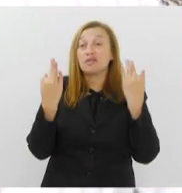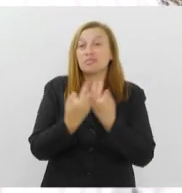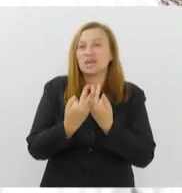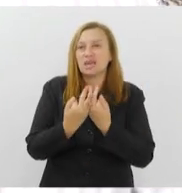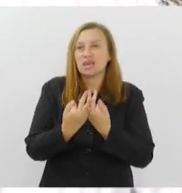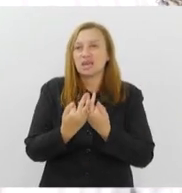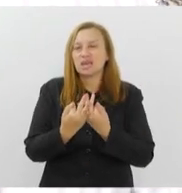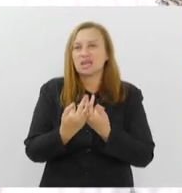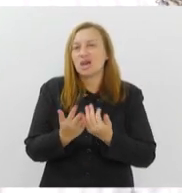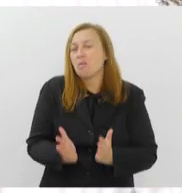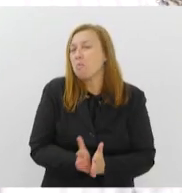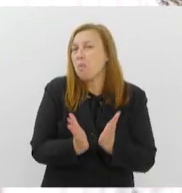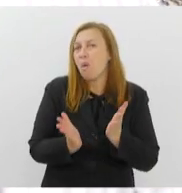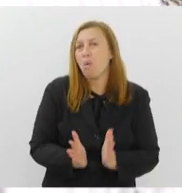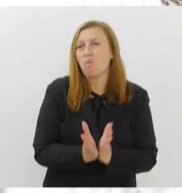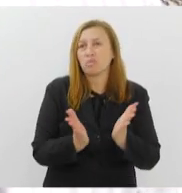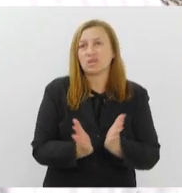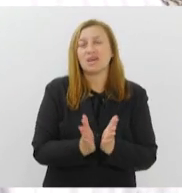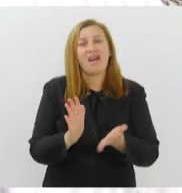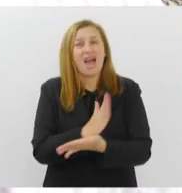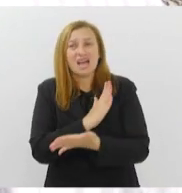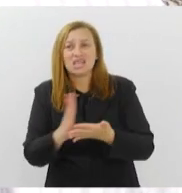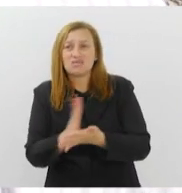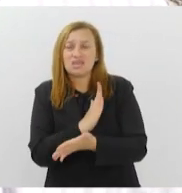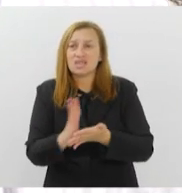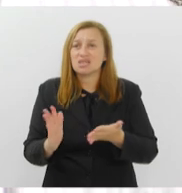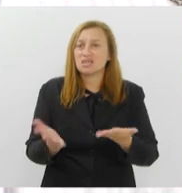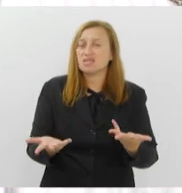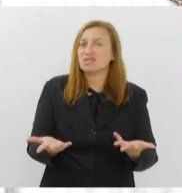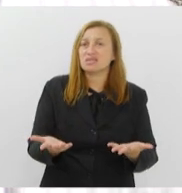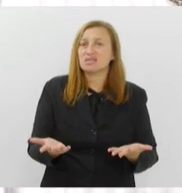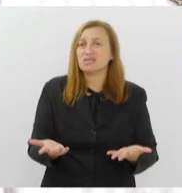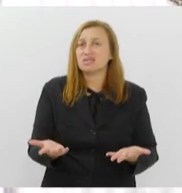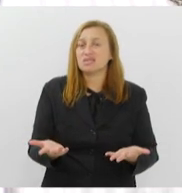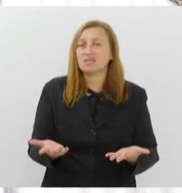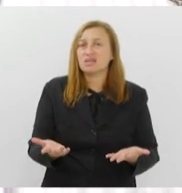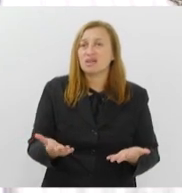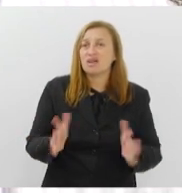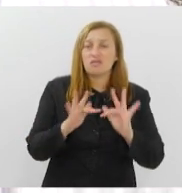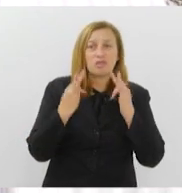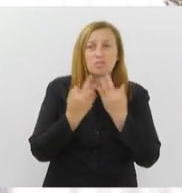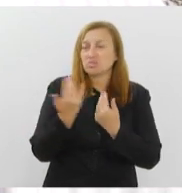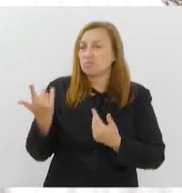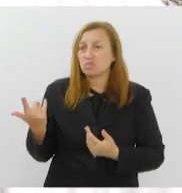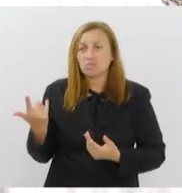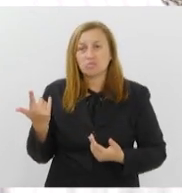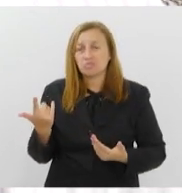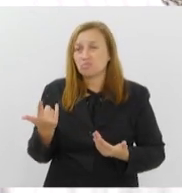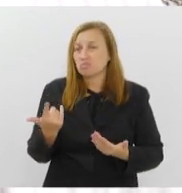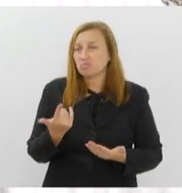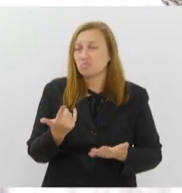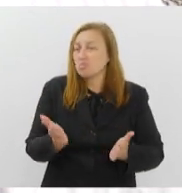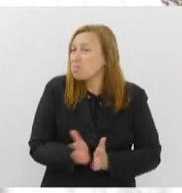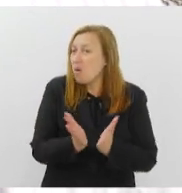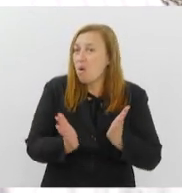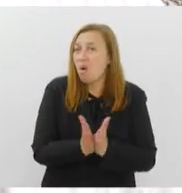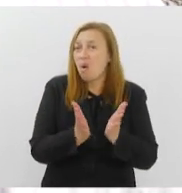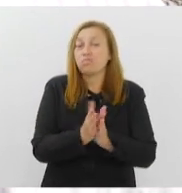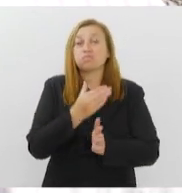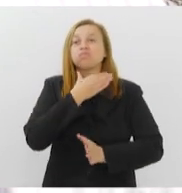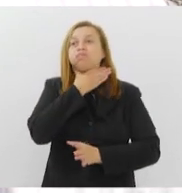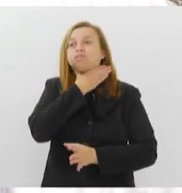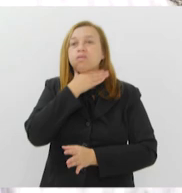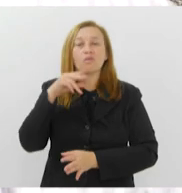famílias de baixa renda, às vezes, famílias que estão em situação de pobreza, e a pandemia vem acompanhada de uma crise econômica